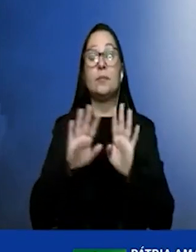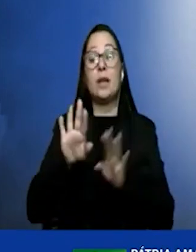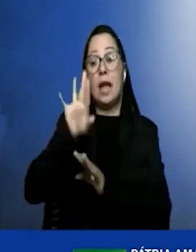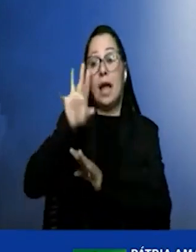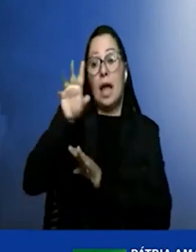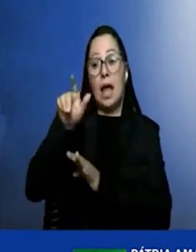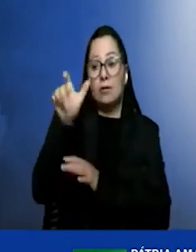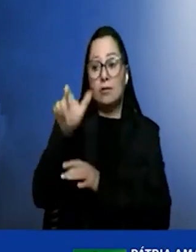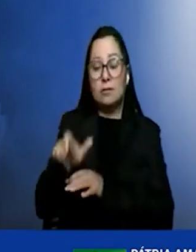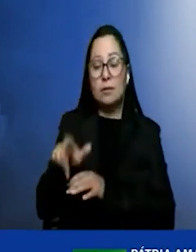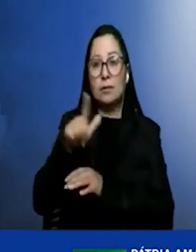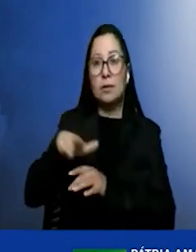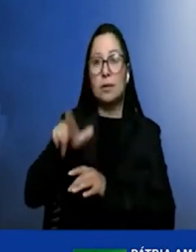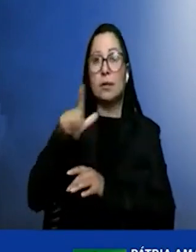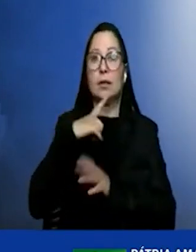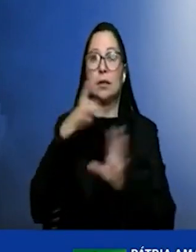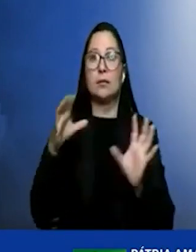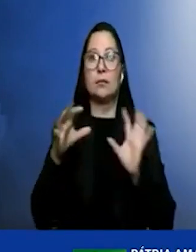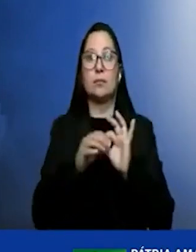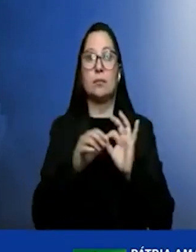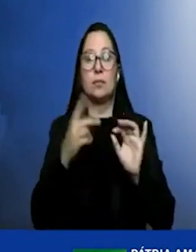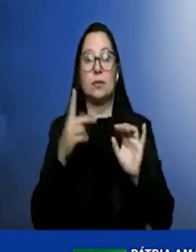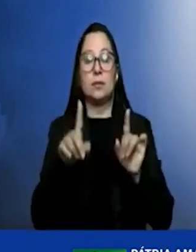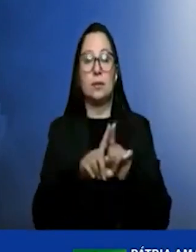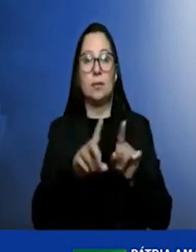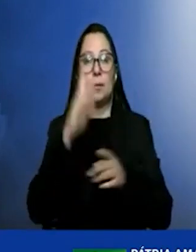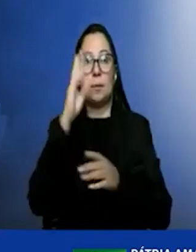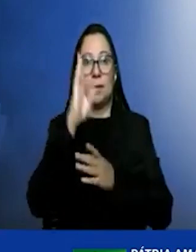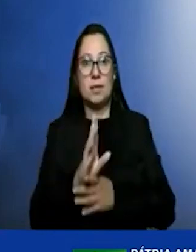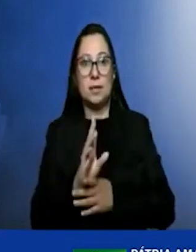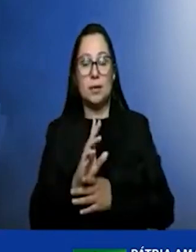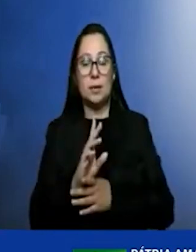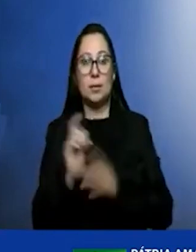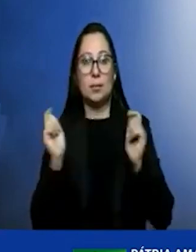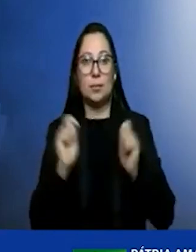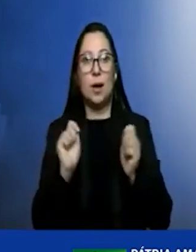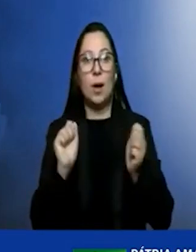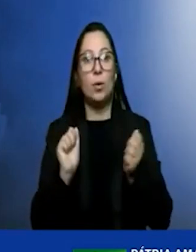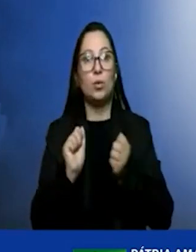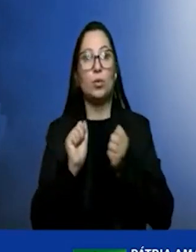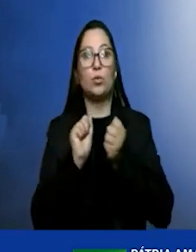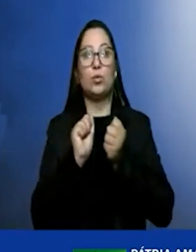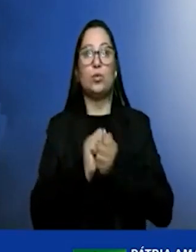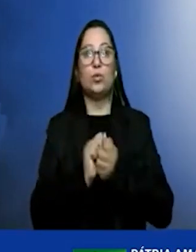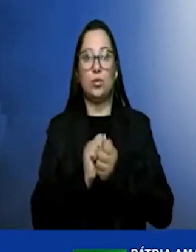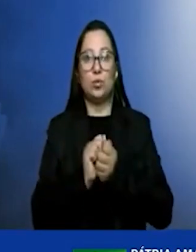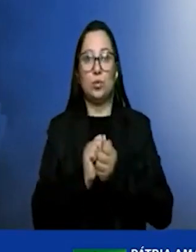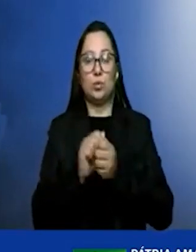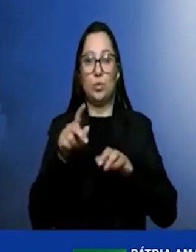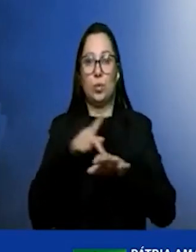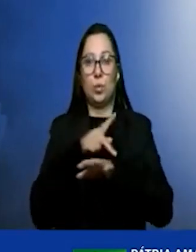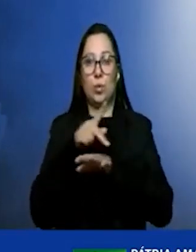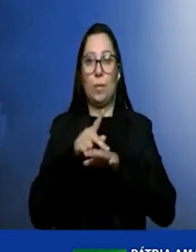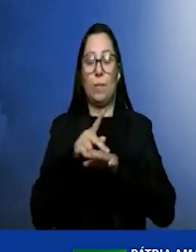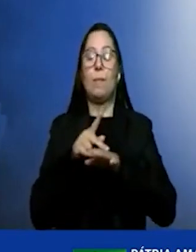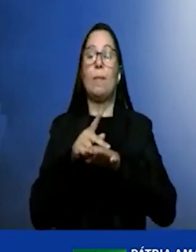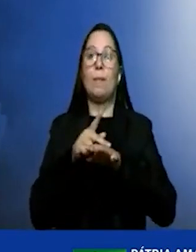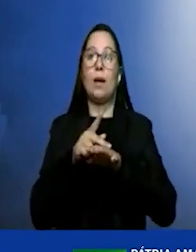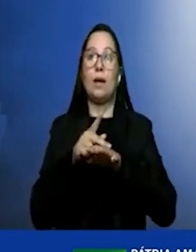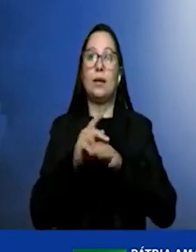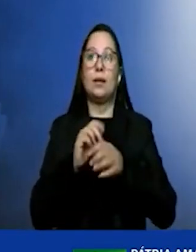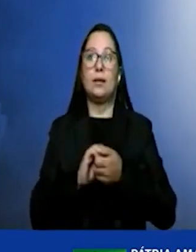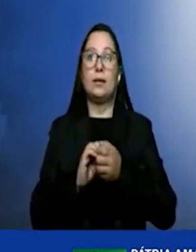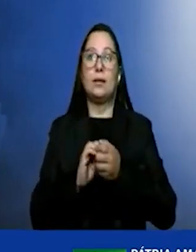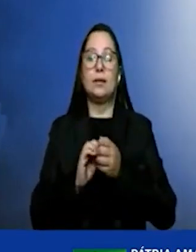demandada e o Brasil mais uma vez deverá ser junto com provavelmente o Chile uma das grandes opções da e-hub de